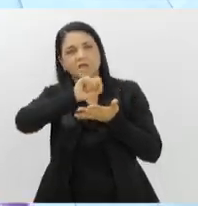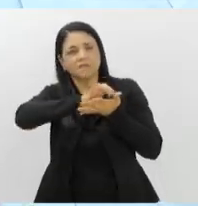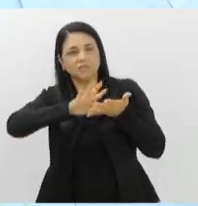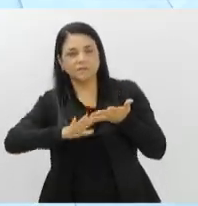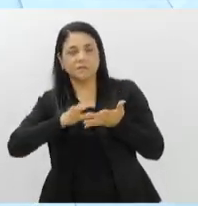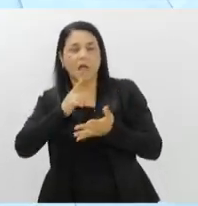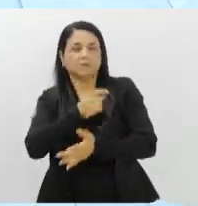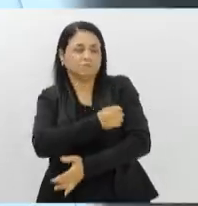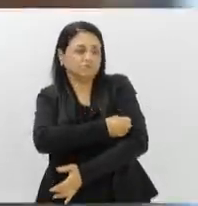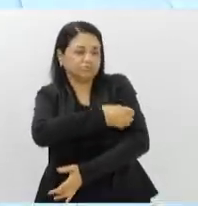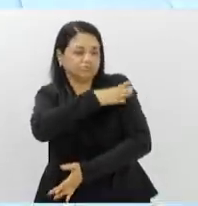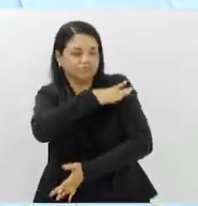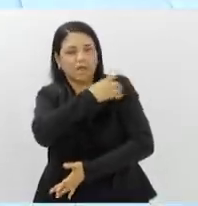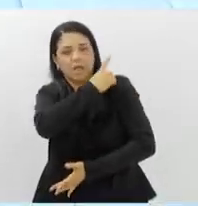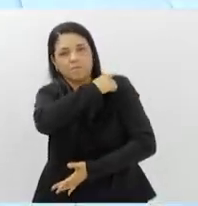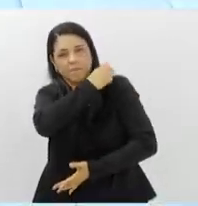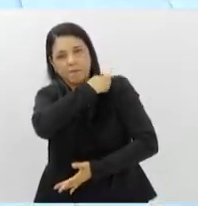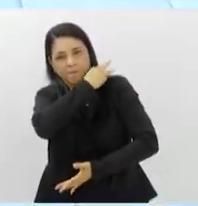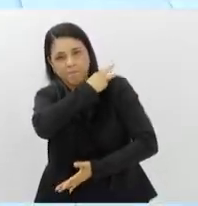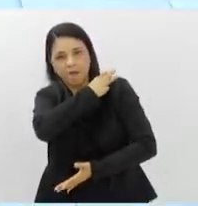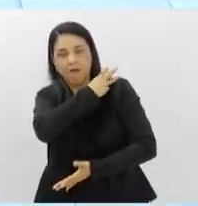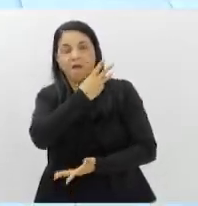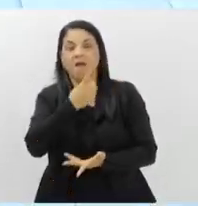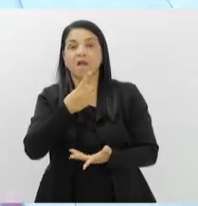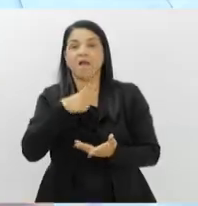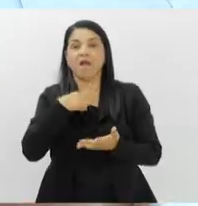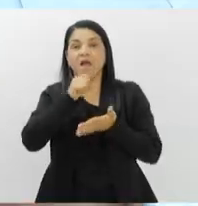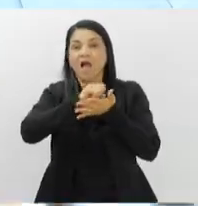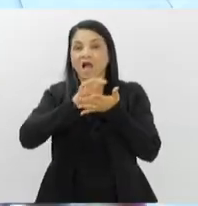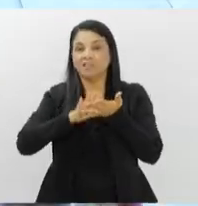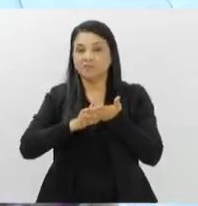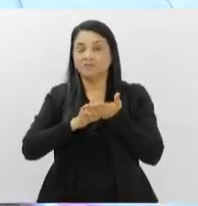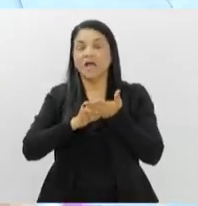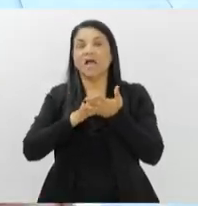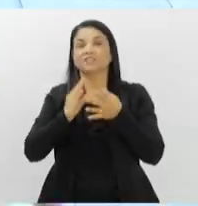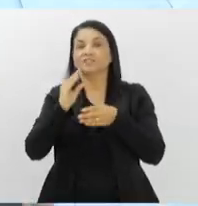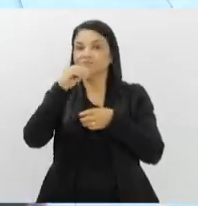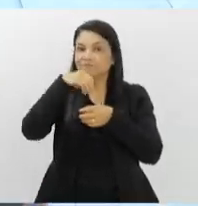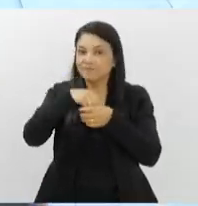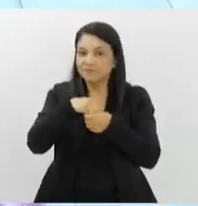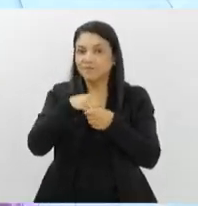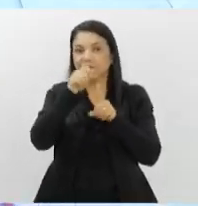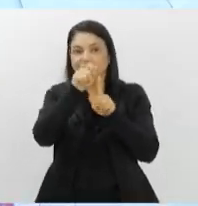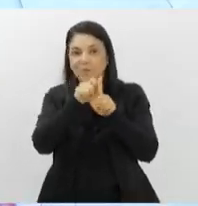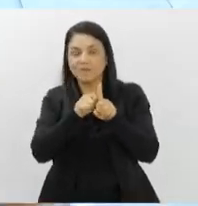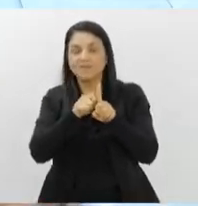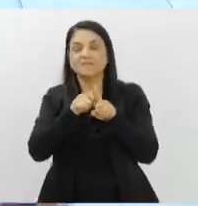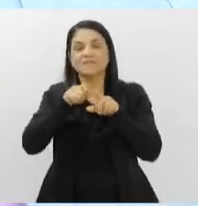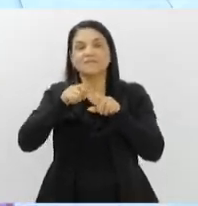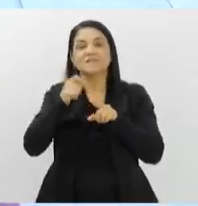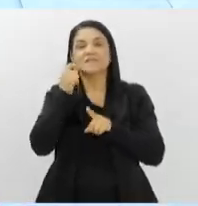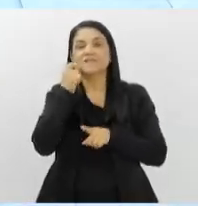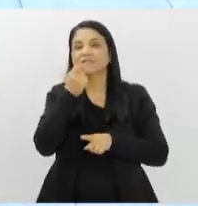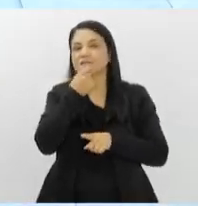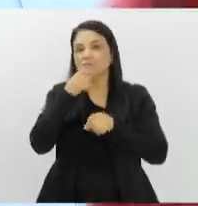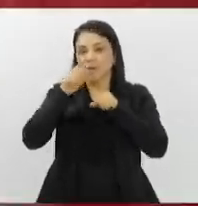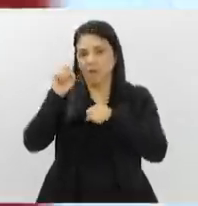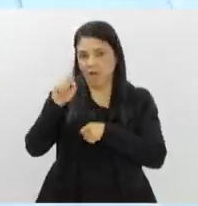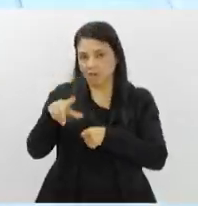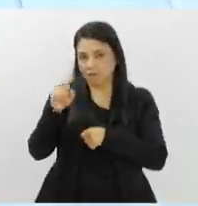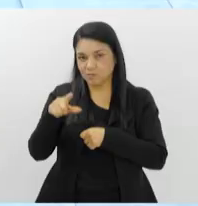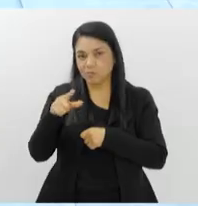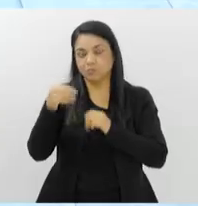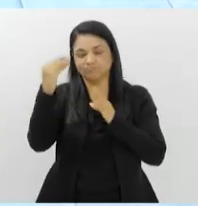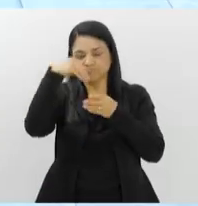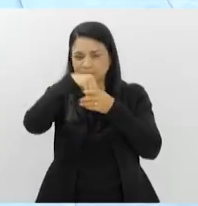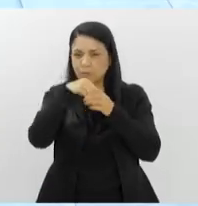ensino fundamental, do ensino médio, atividades do Setembro Azul, desse movimento que está dentro da programação. Então,